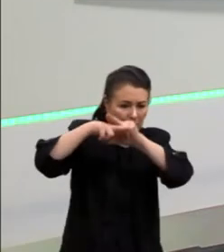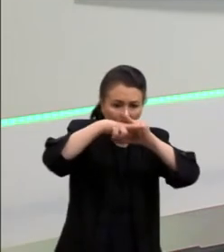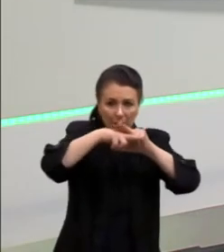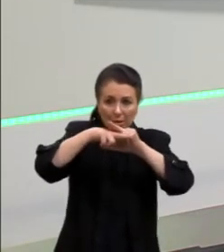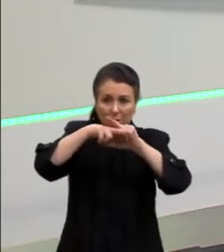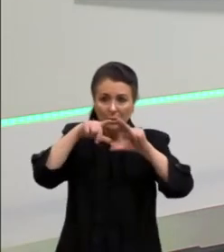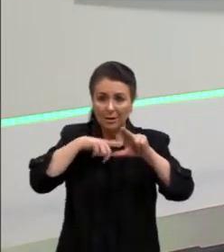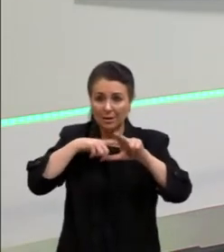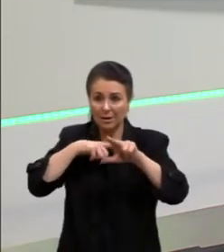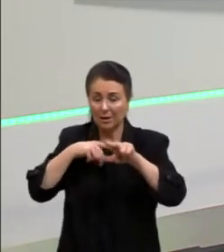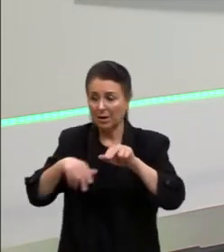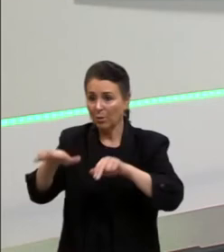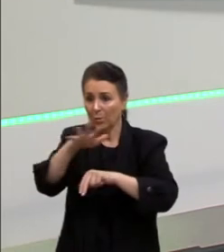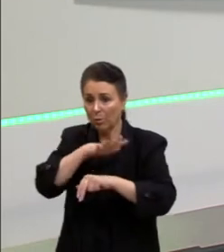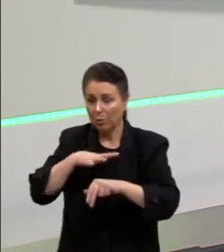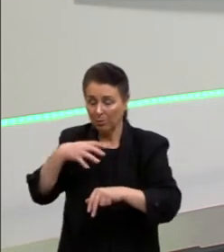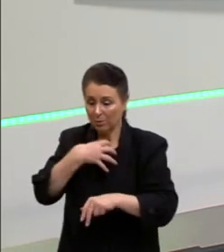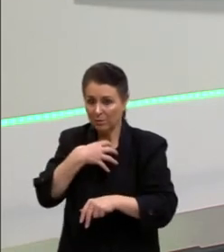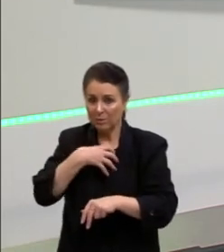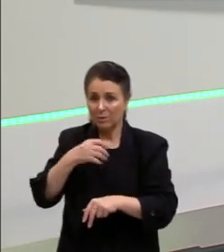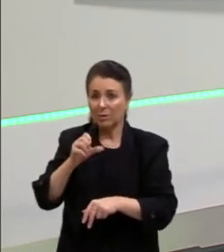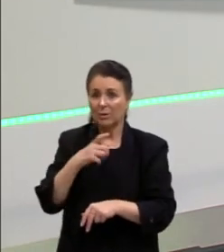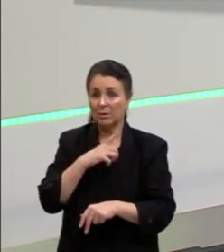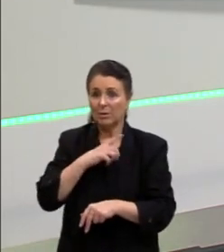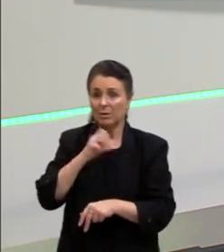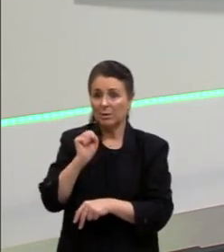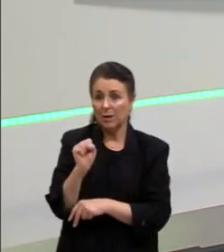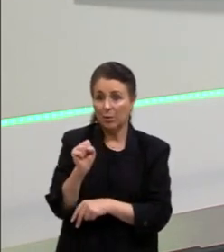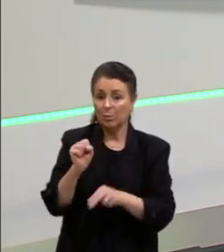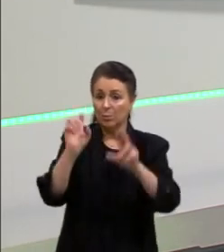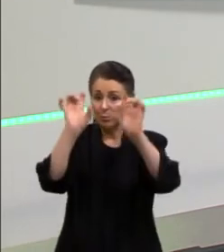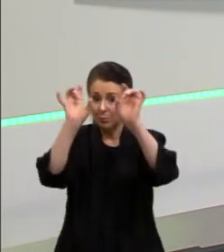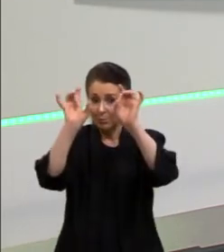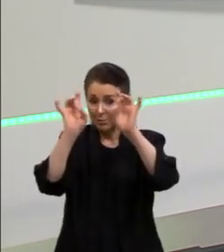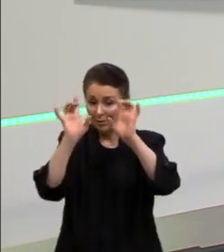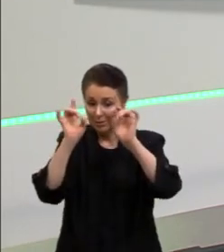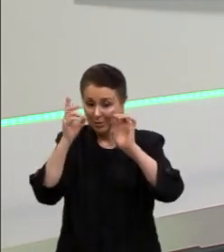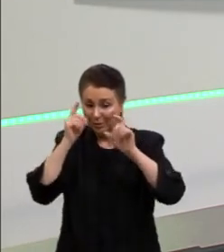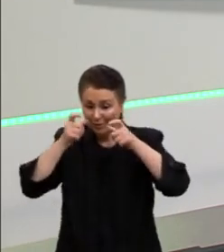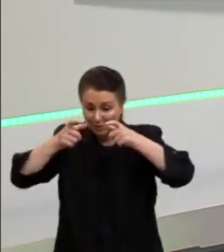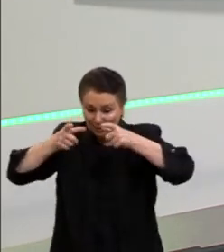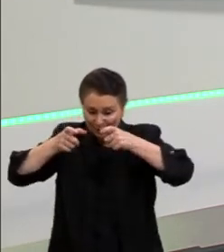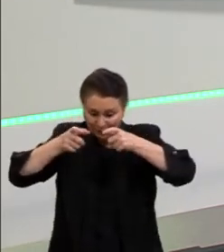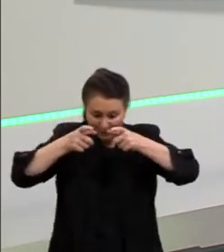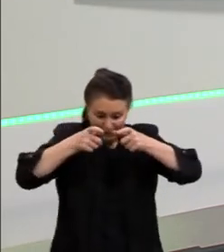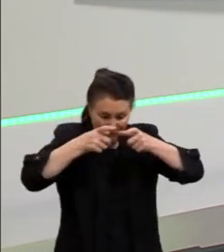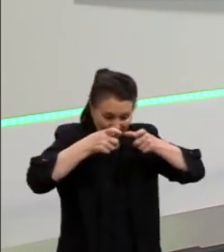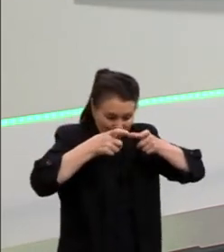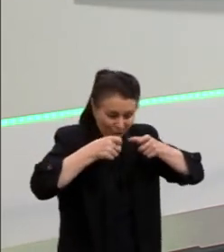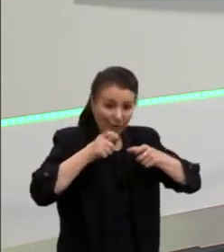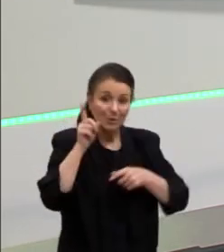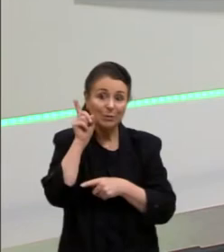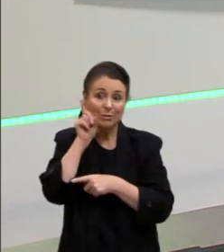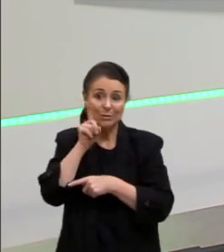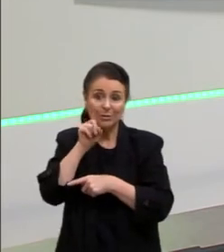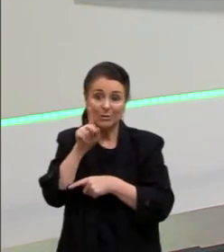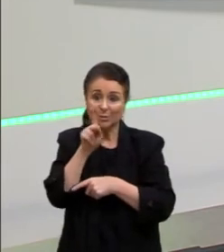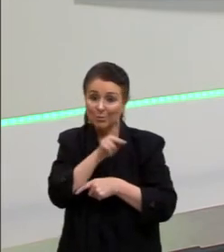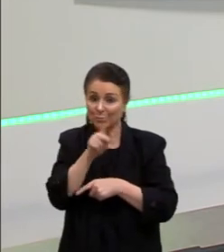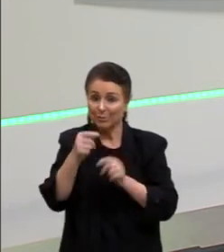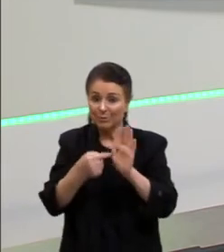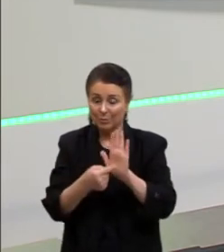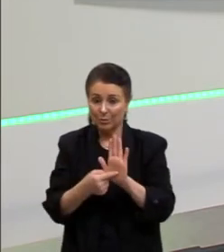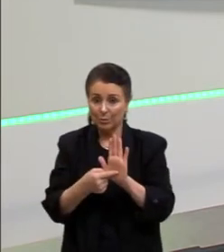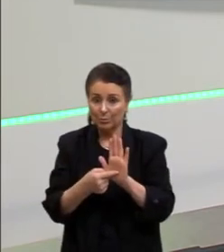vocês, Esse aqui são os satélites do NOAA, né, que tira foto dos Estados Unidos. E aí eu trago uma para vocês, né, sobre as